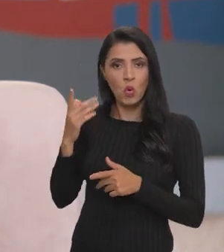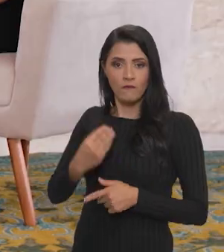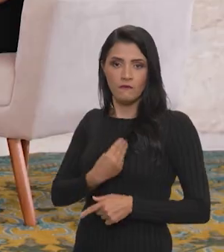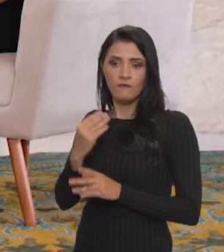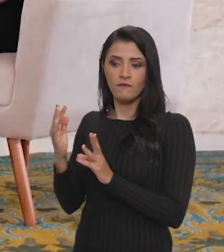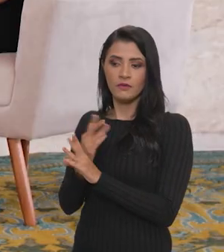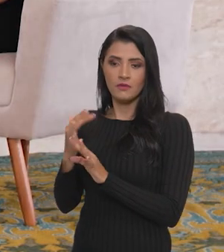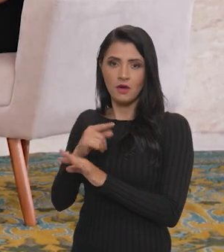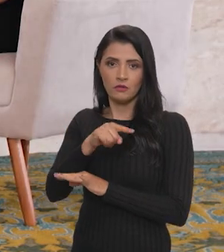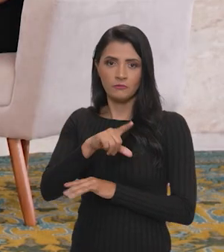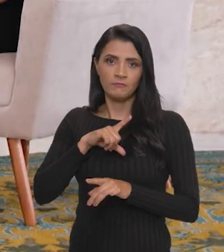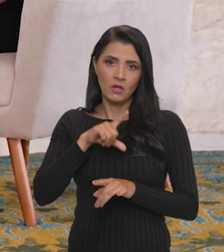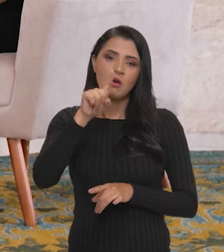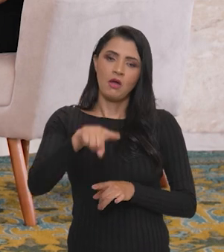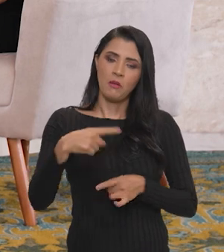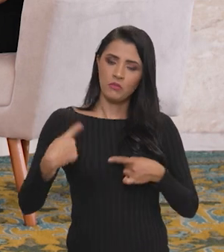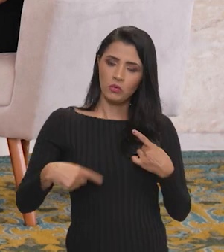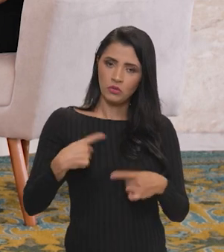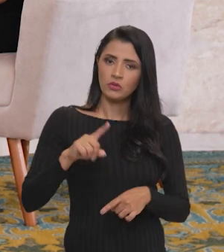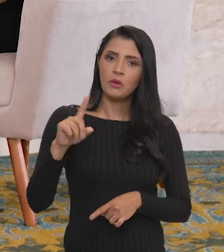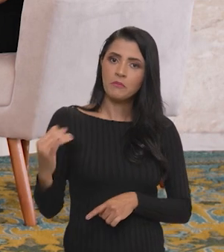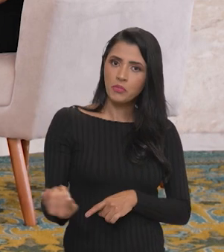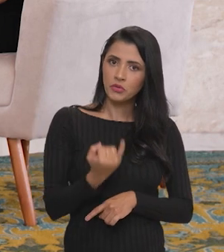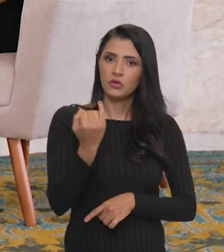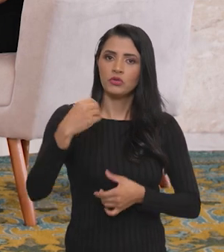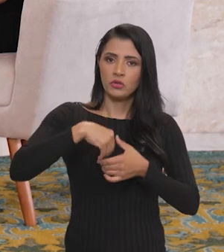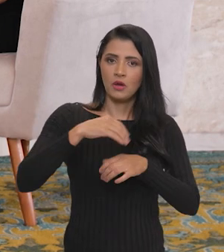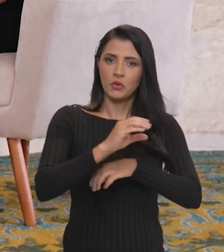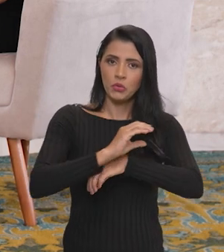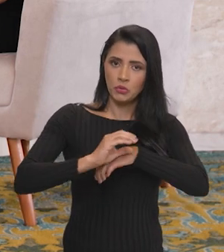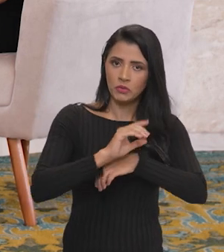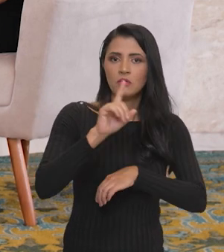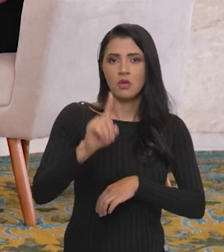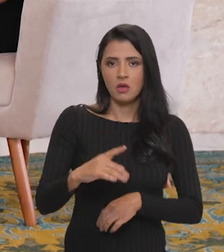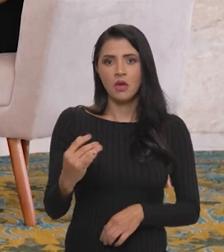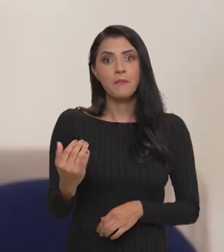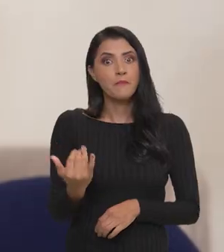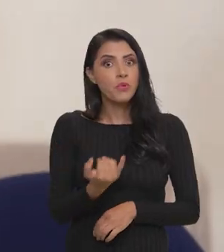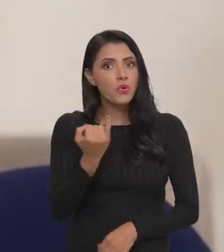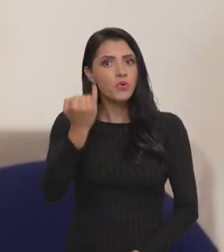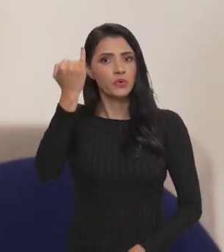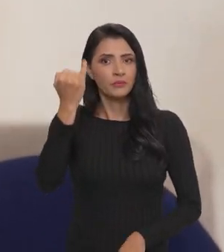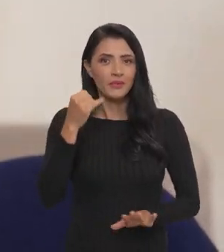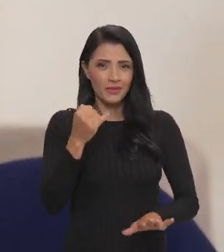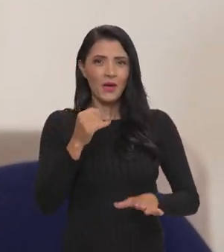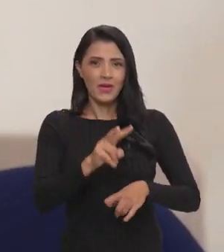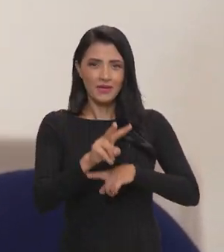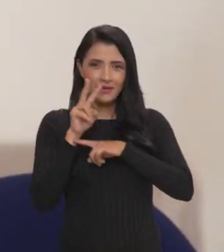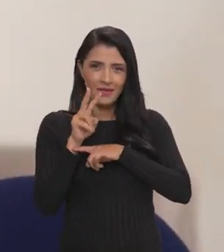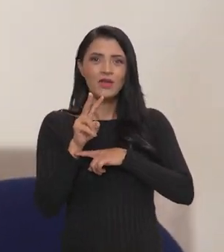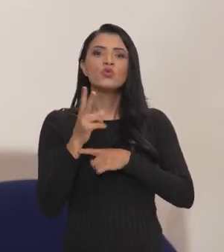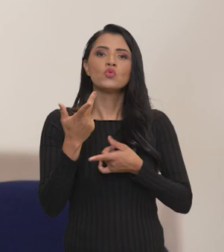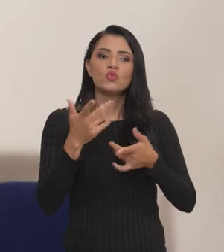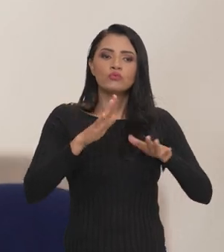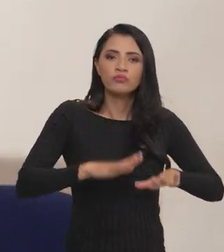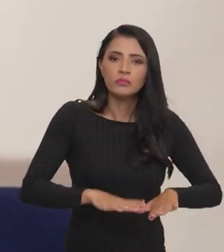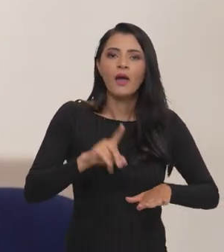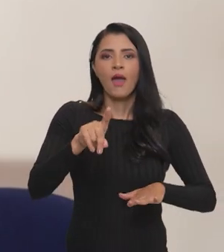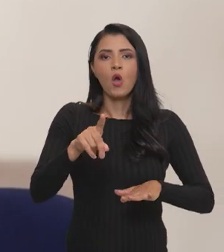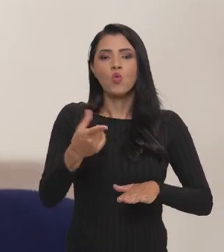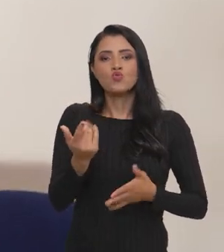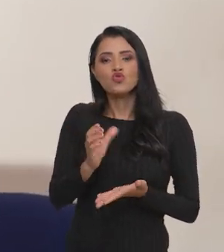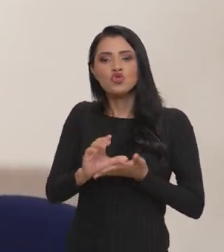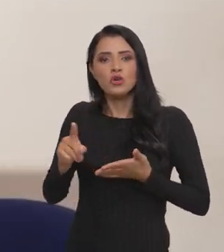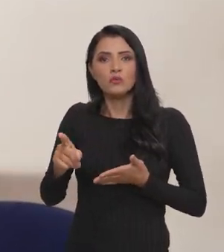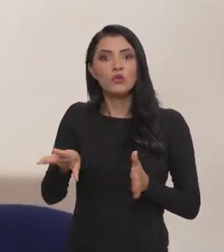nas cidades. Então, essa é uma política muito importante que está na nossa Constituição e que é fundamental. Então, o crédito de instalação é um recurso que esse